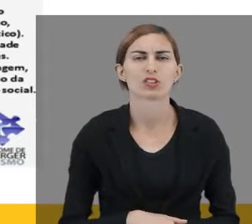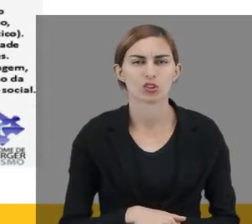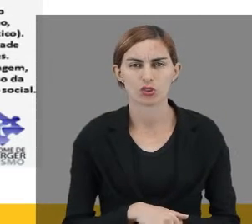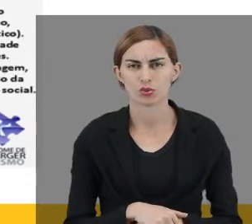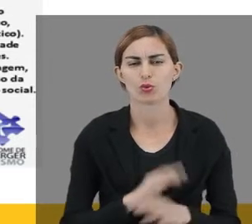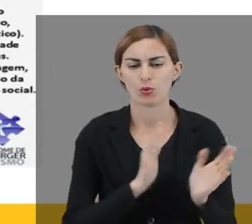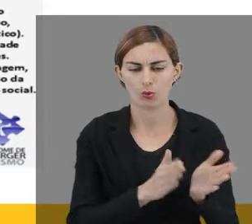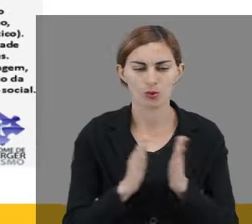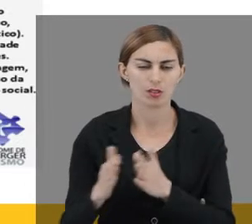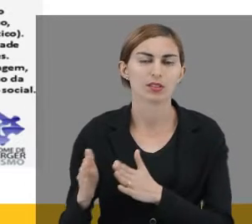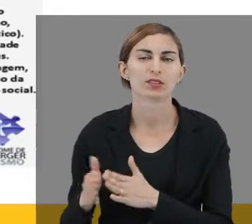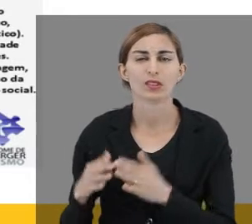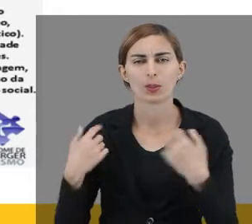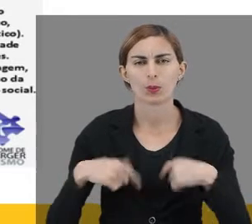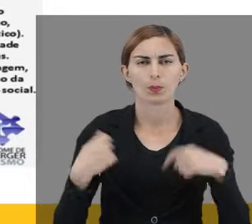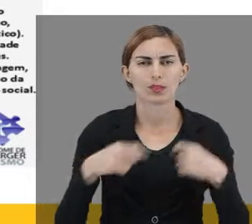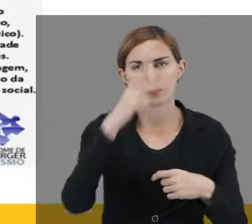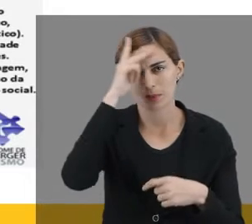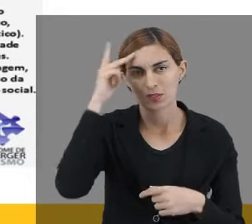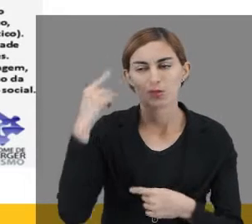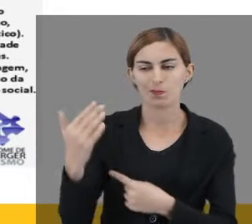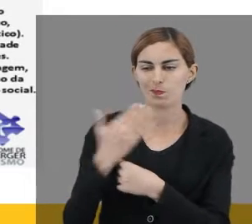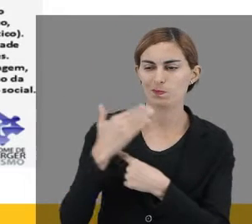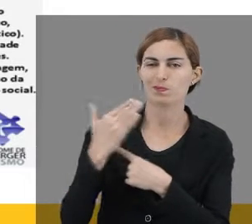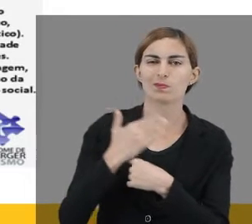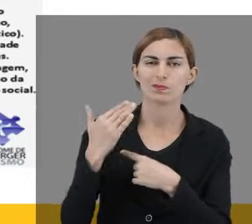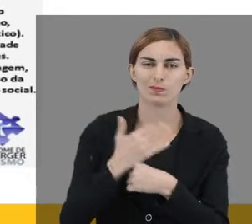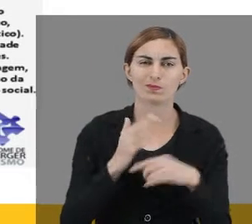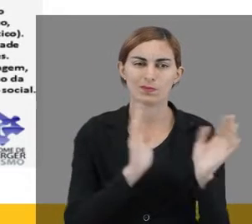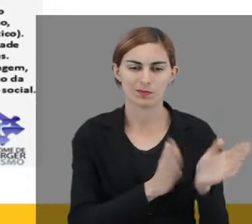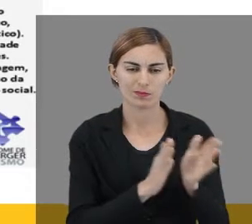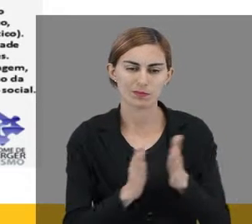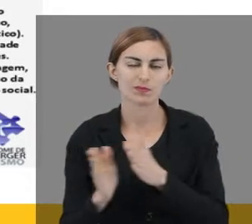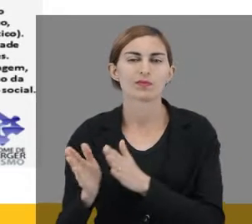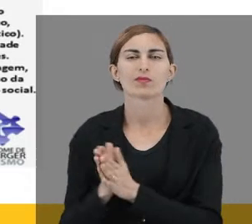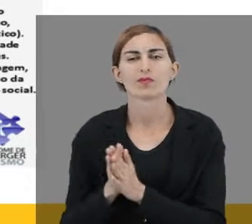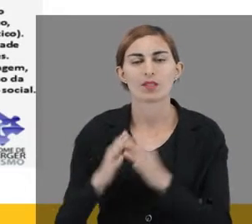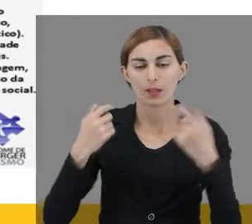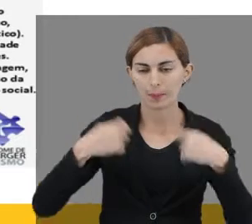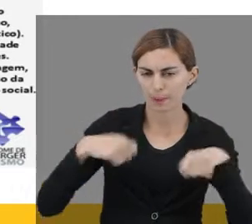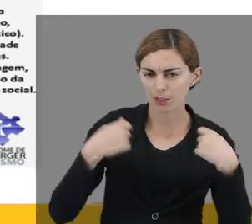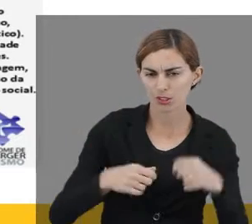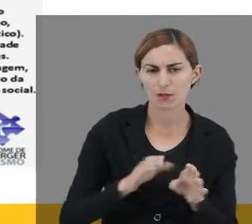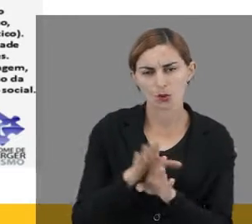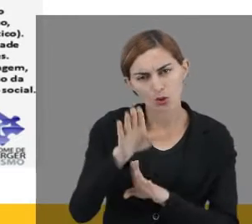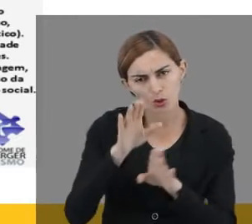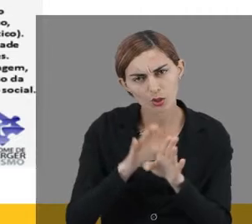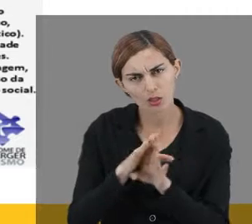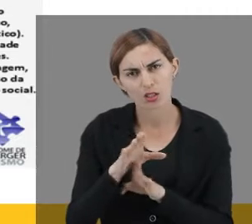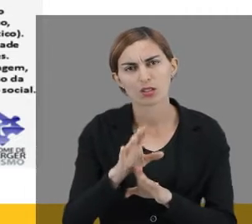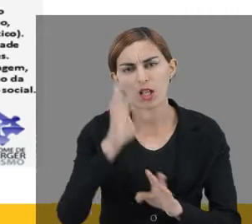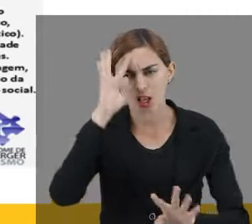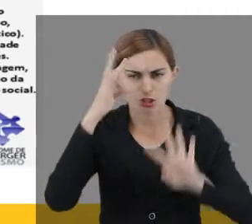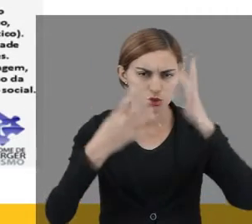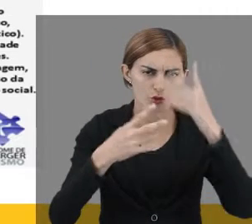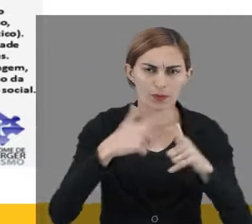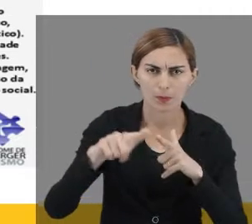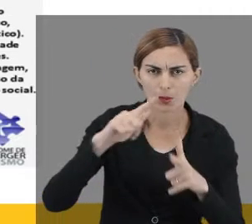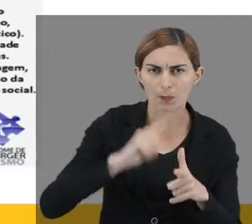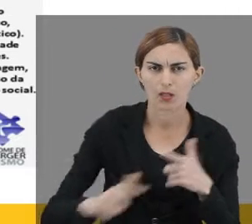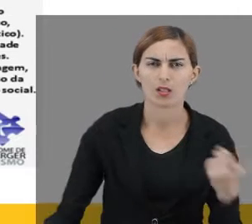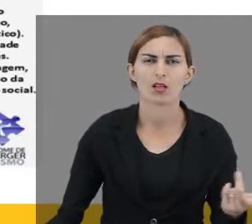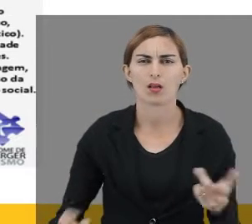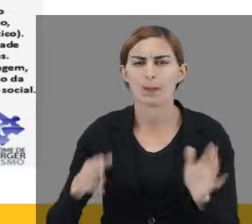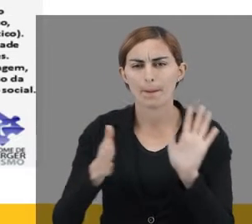apresento essa dificuldade de me organizar. Eu preciso de alguém que me ajude nessa organização. Então nós precisamos orientá-la na resolução de